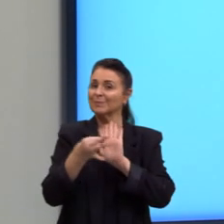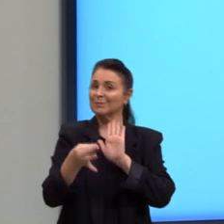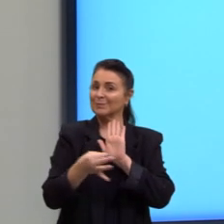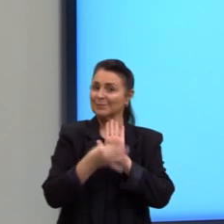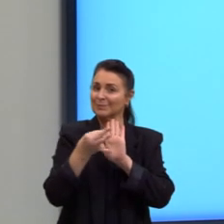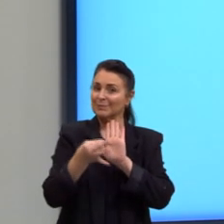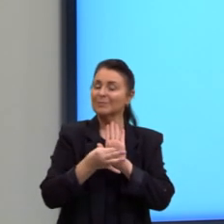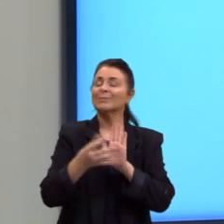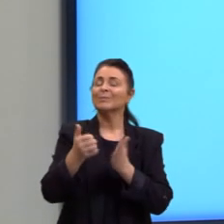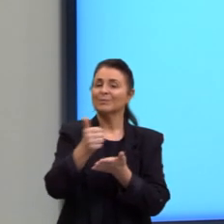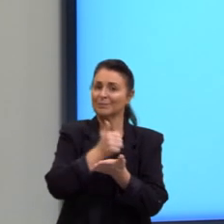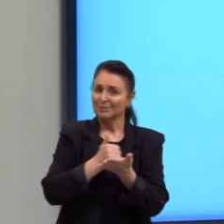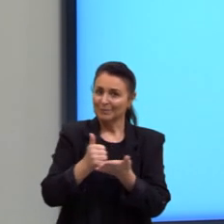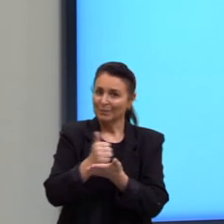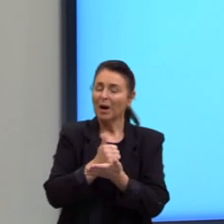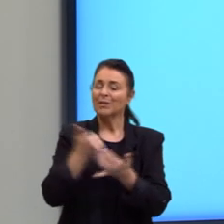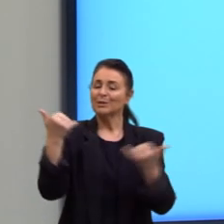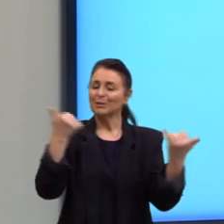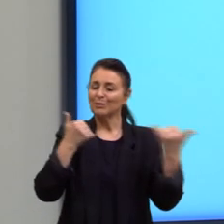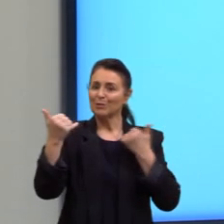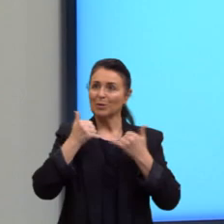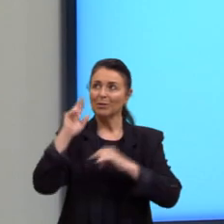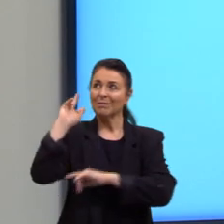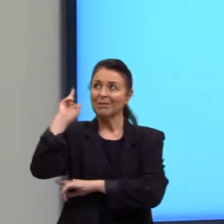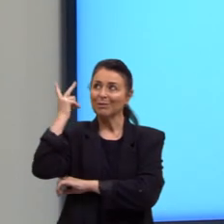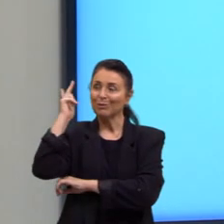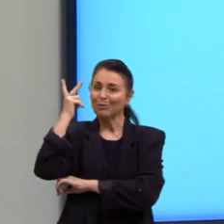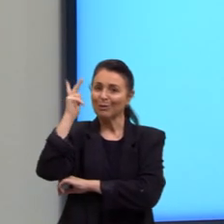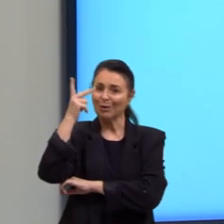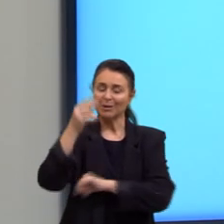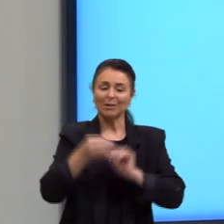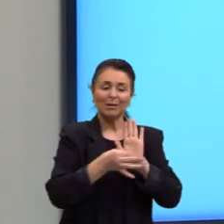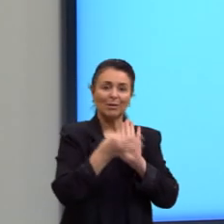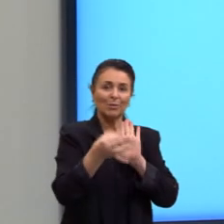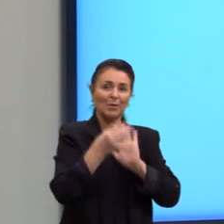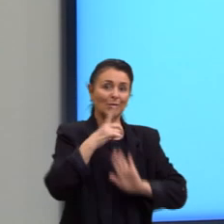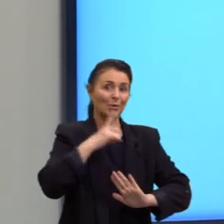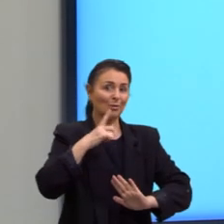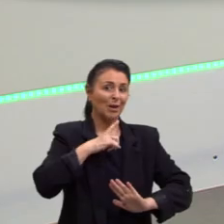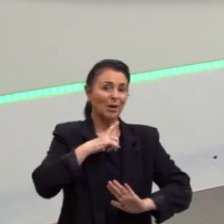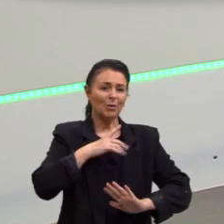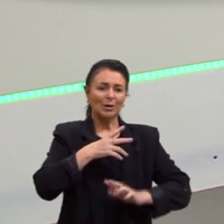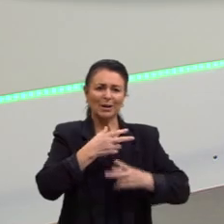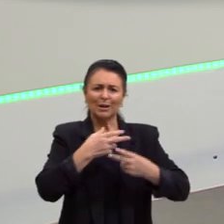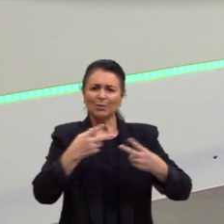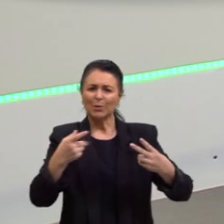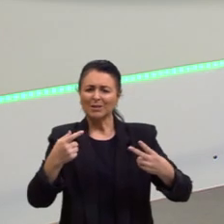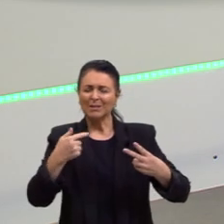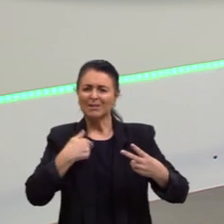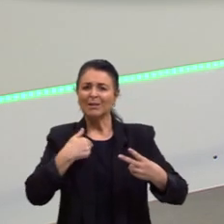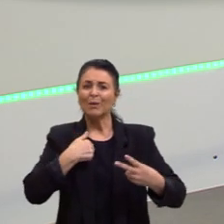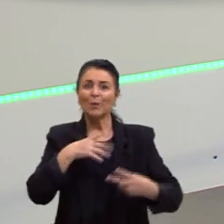com base em informações históricas, argumentos que eu tenho lá na minha bagagem de conhecimento,